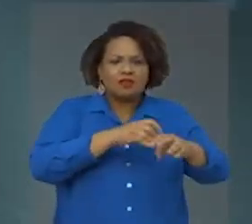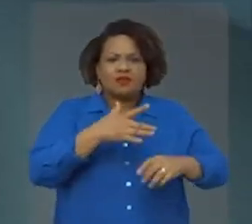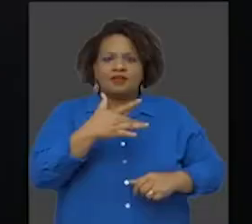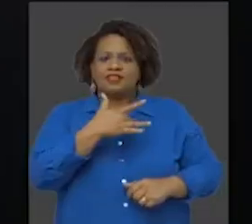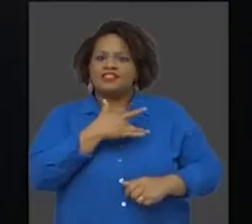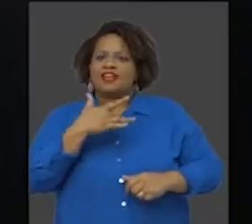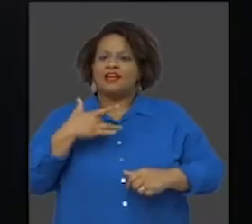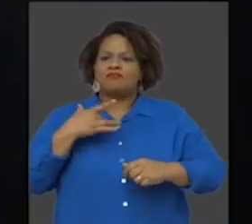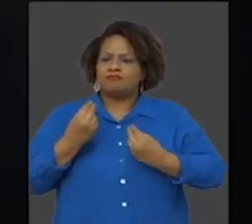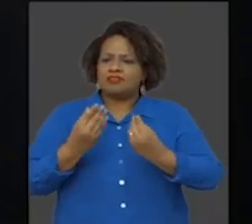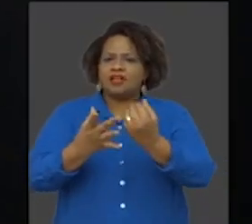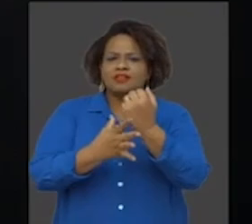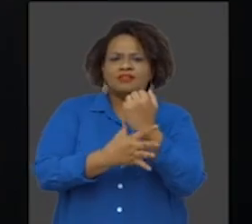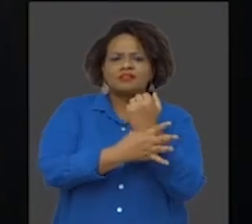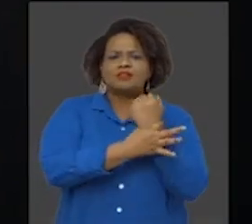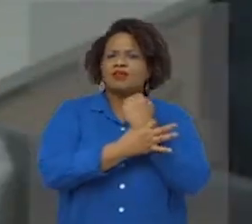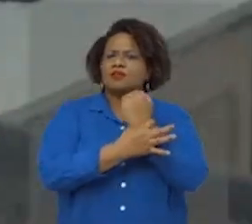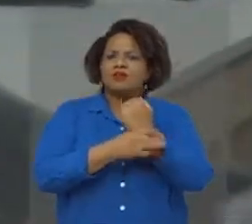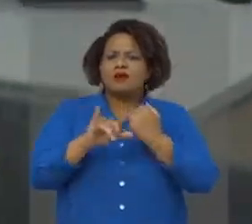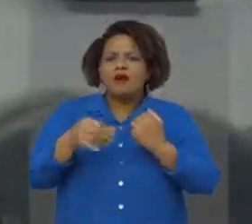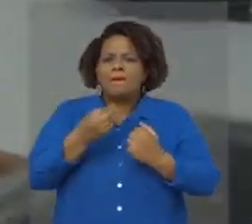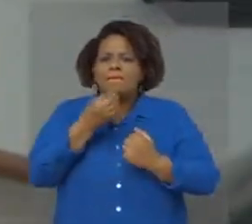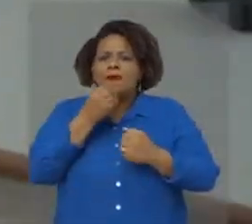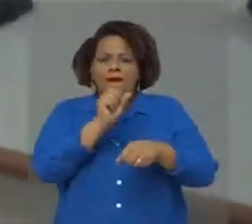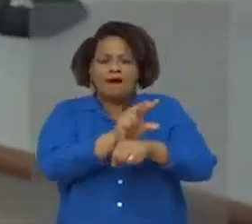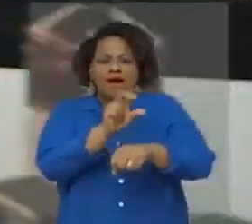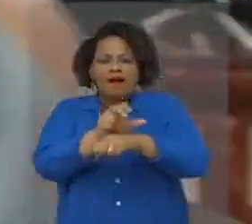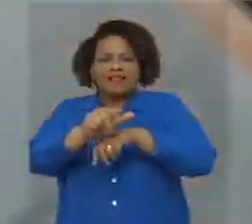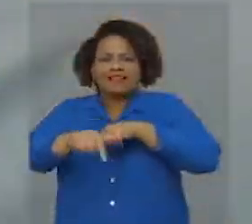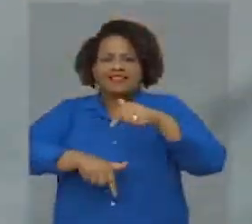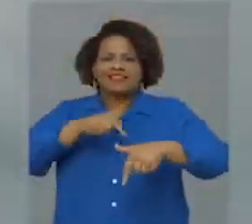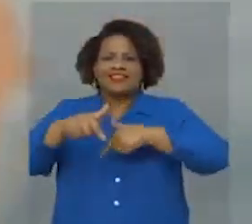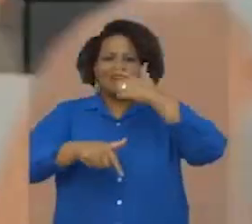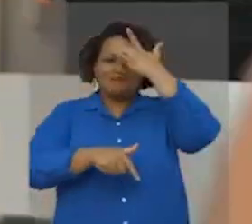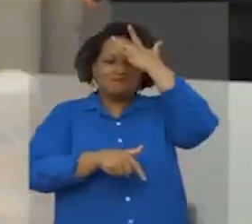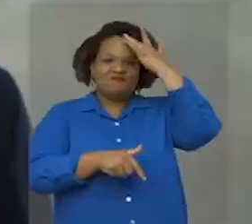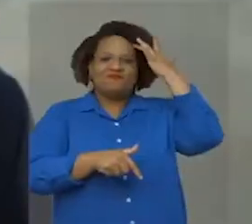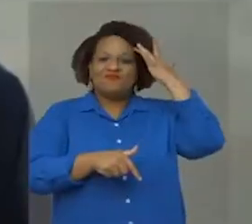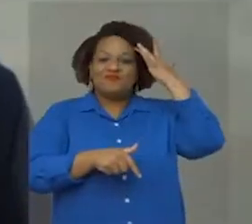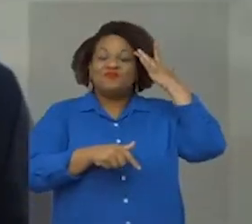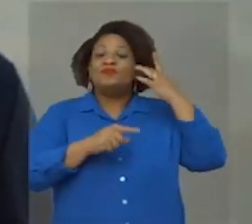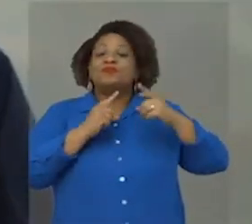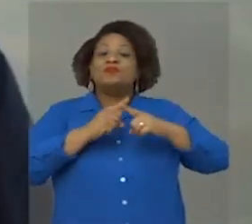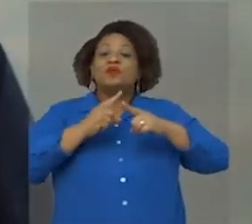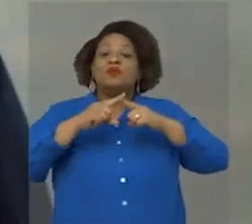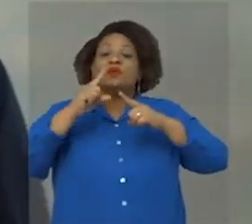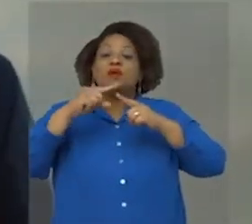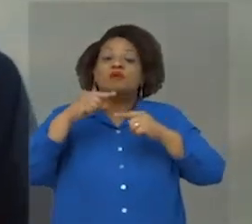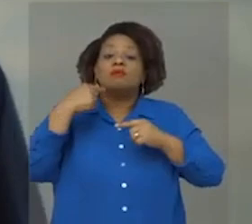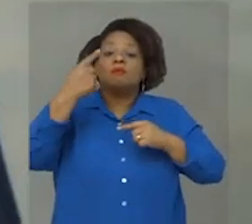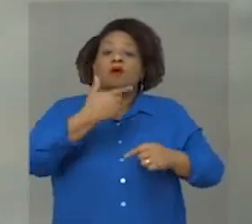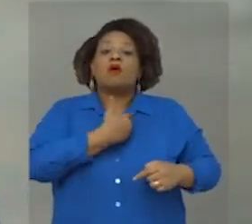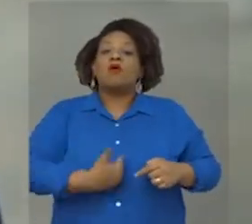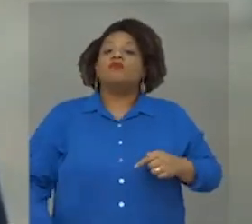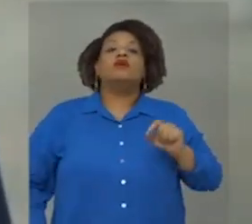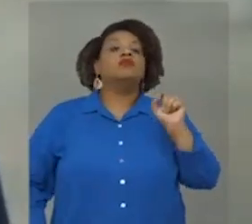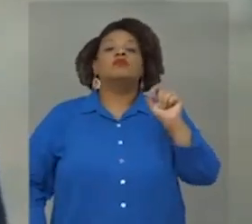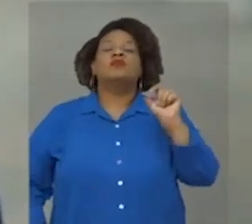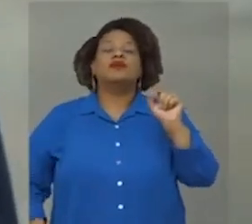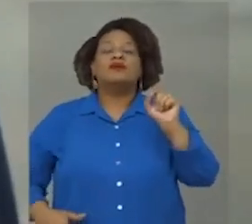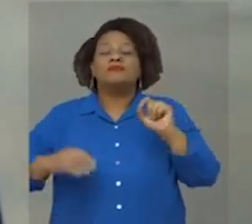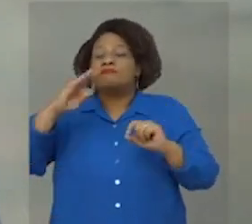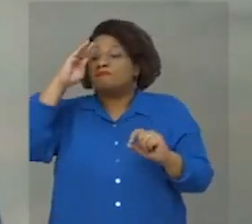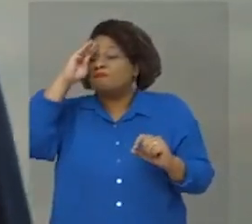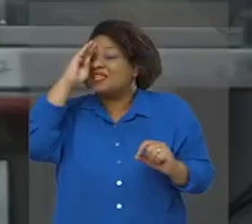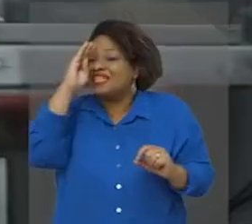saúde, levar segurança, levar oportunidade de trabalho para as pessoas, porque o próximo governador vai ter que,